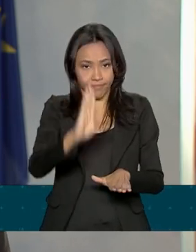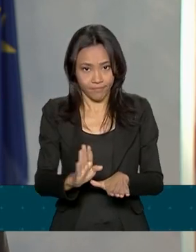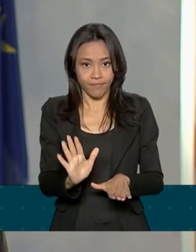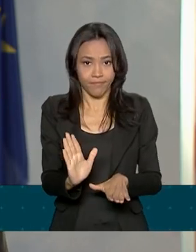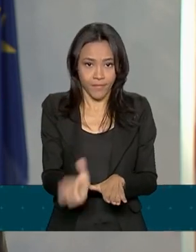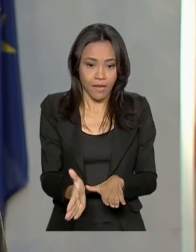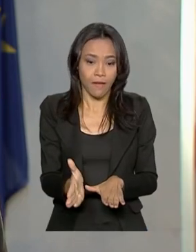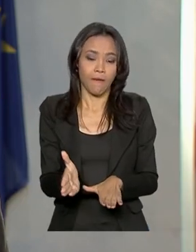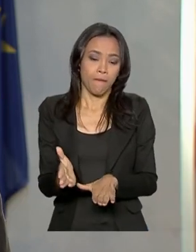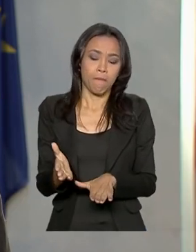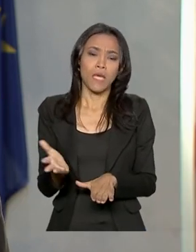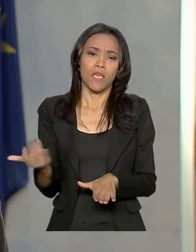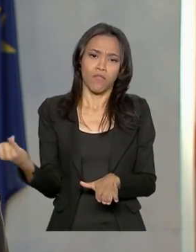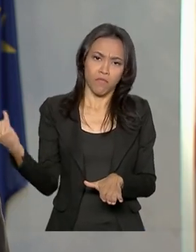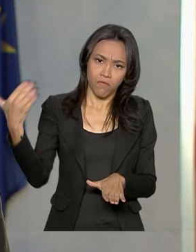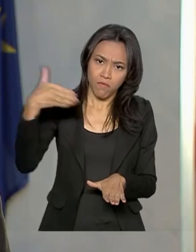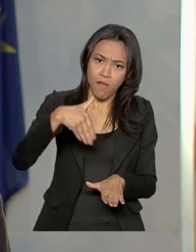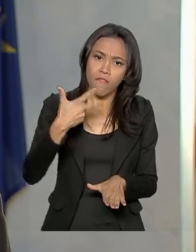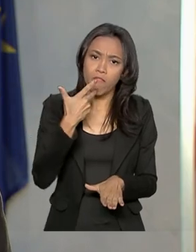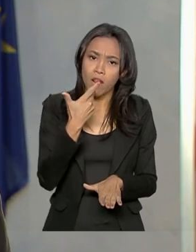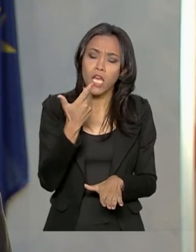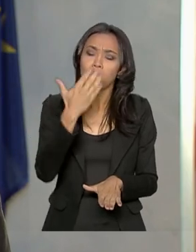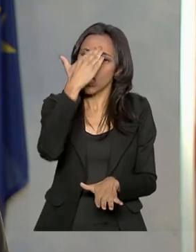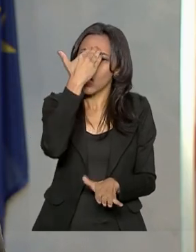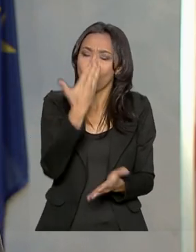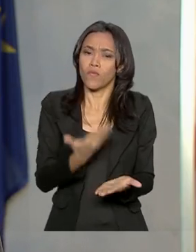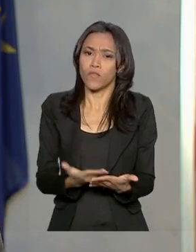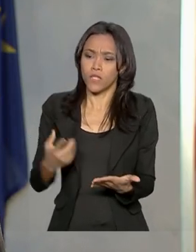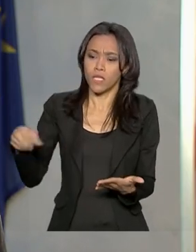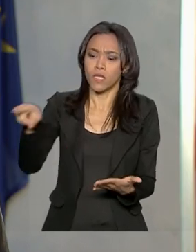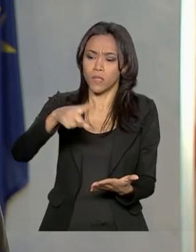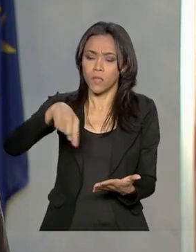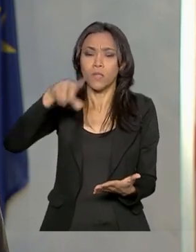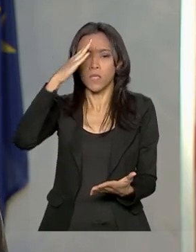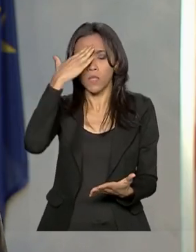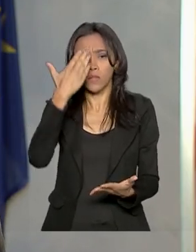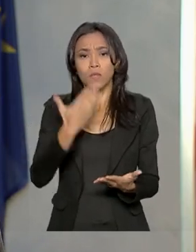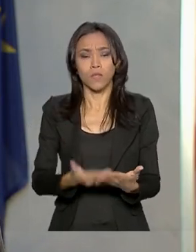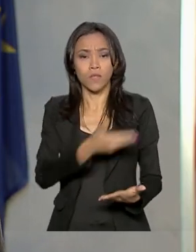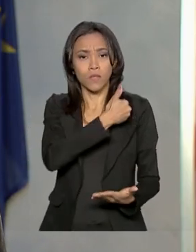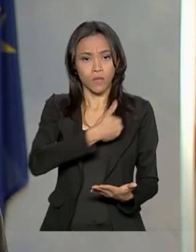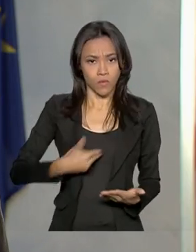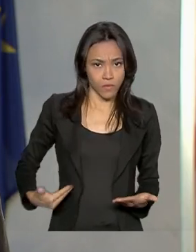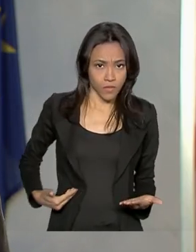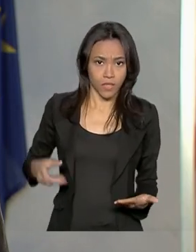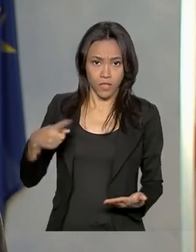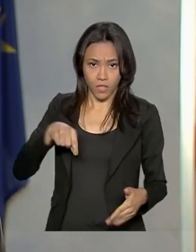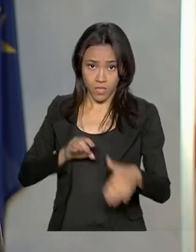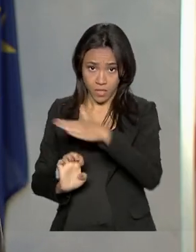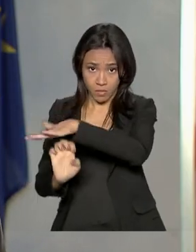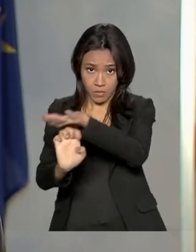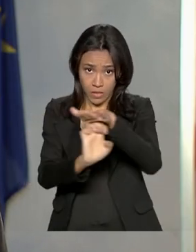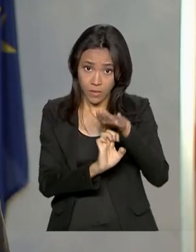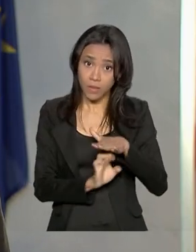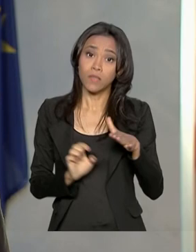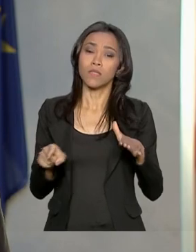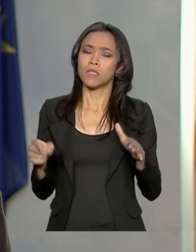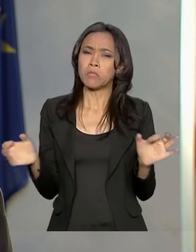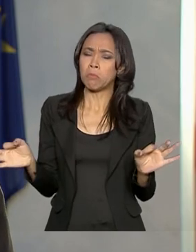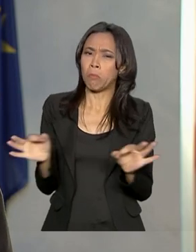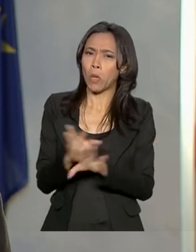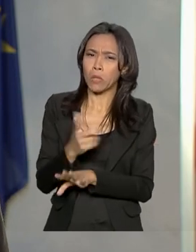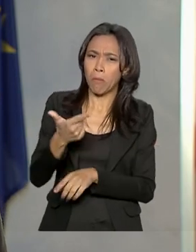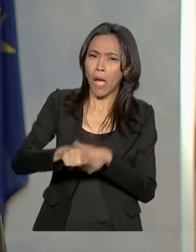que confiam no governo, que estão com todas as suas capacidades prontas para investir